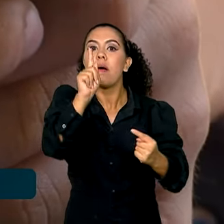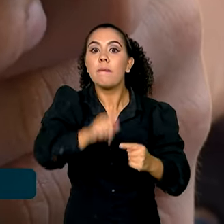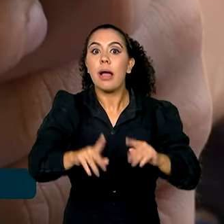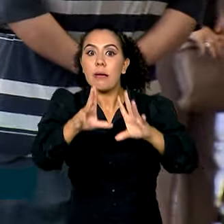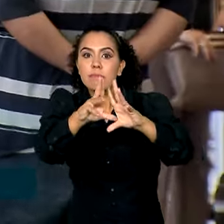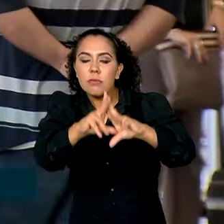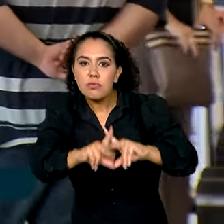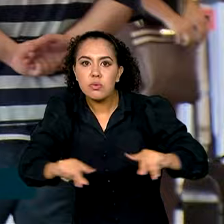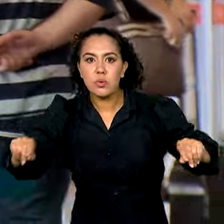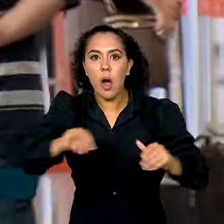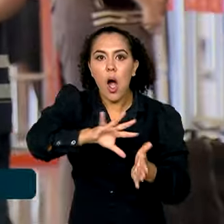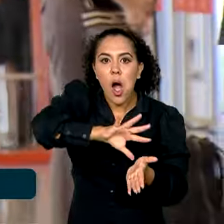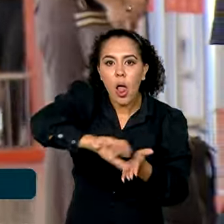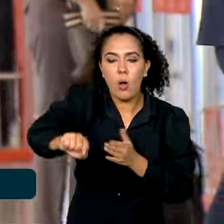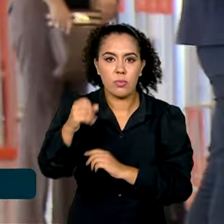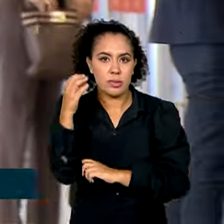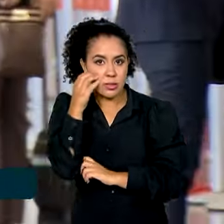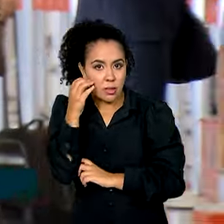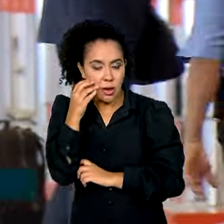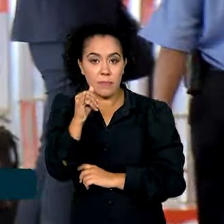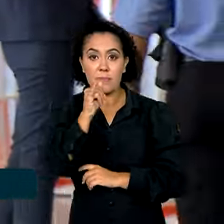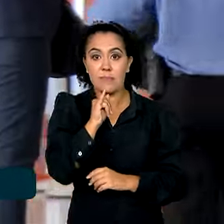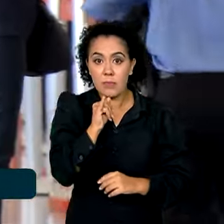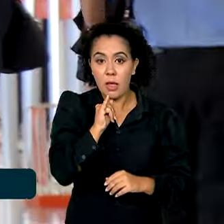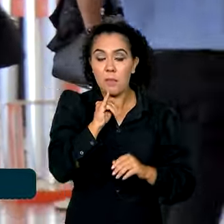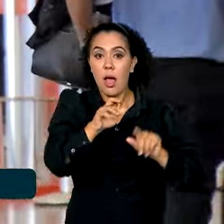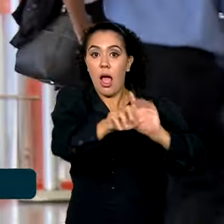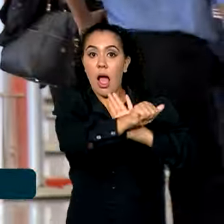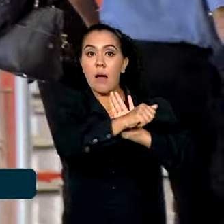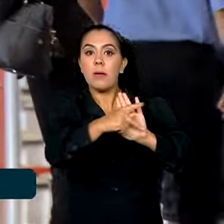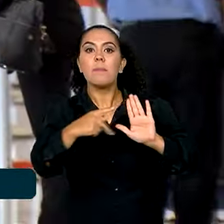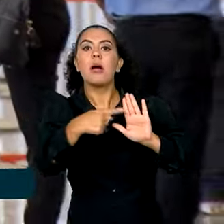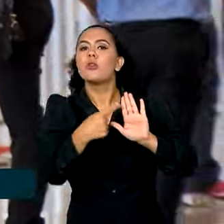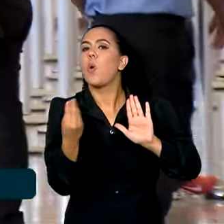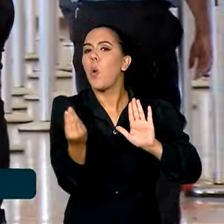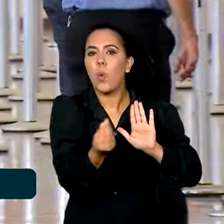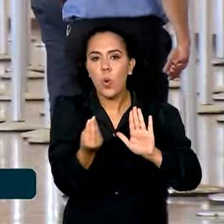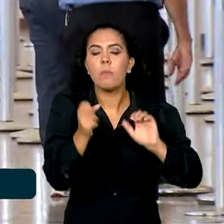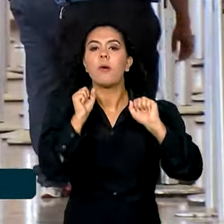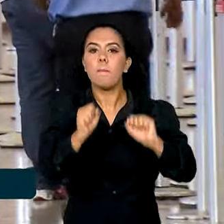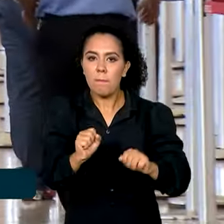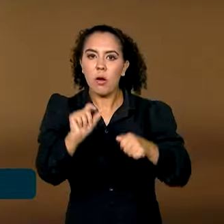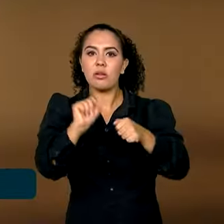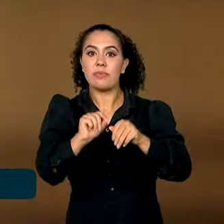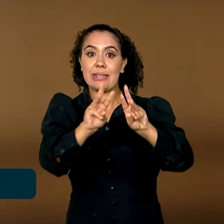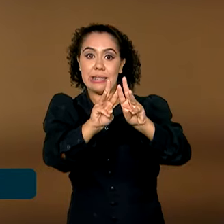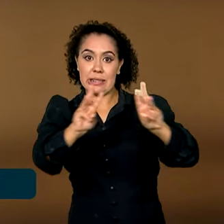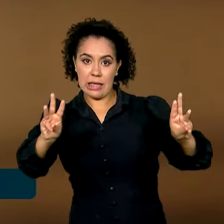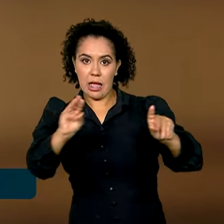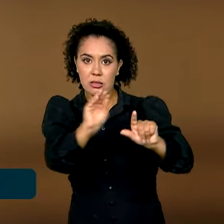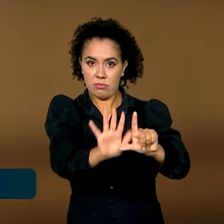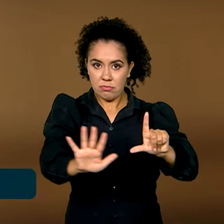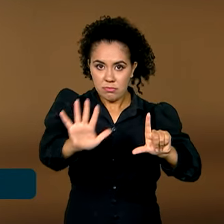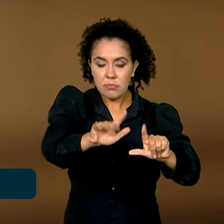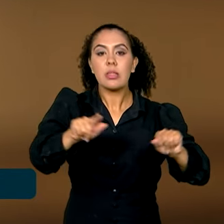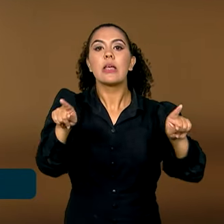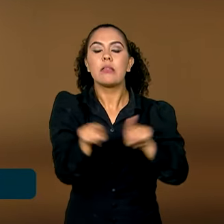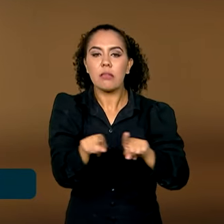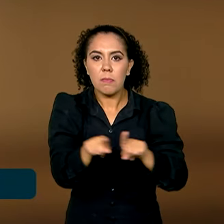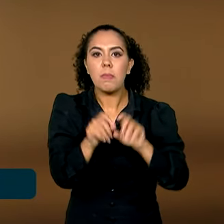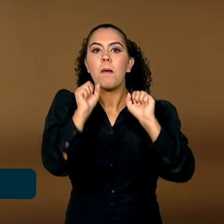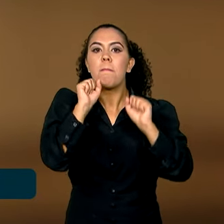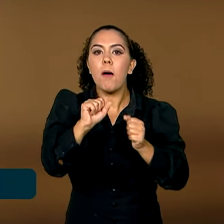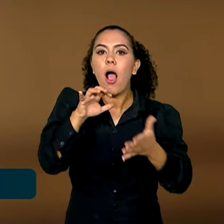aparelhos. O acesso ao celular seguro é feito por meio do site gov.br e os celulares podem ser